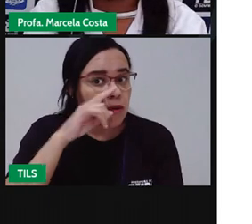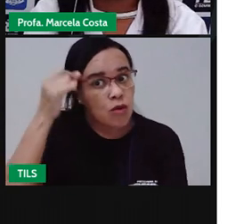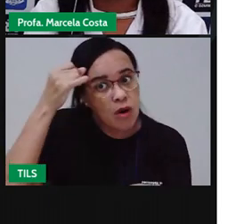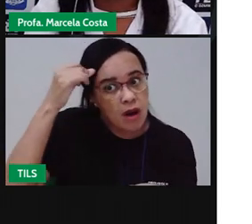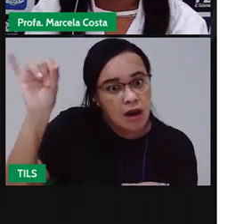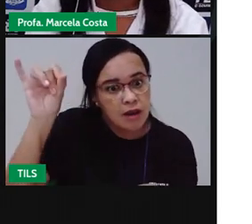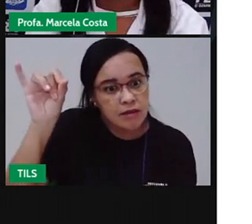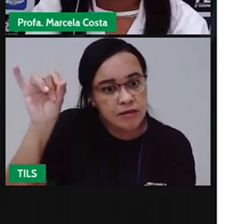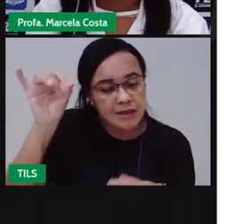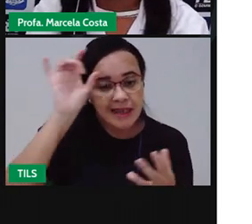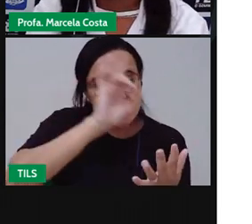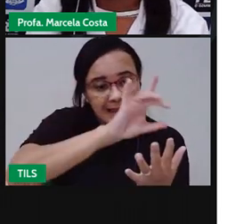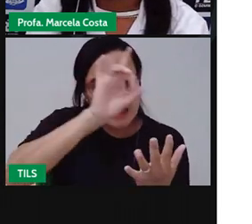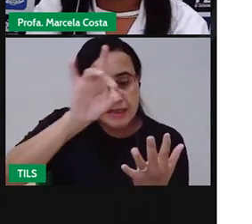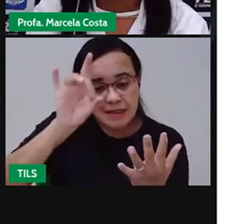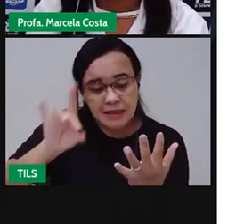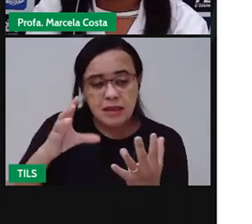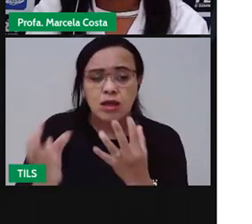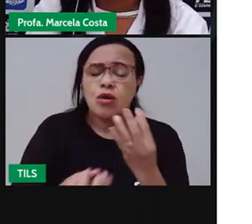apresentei.